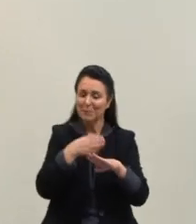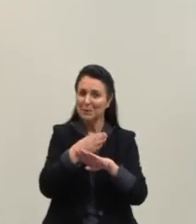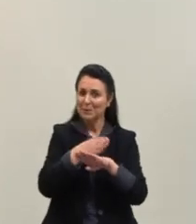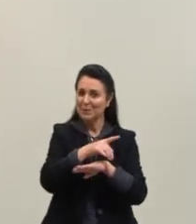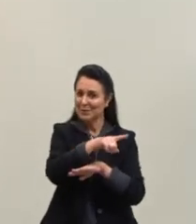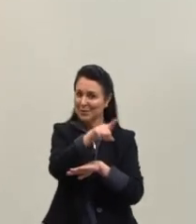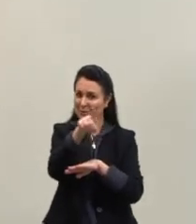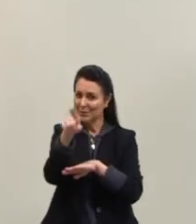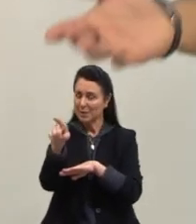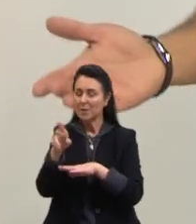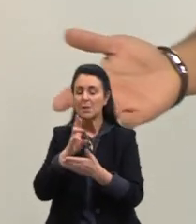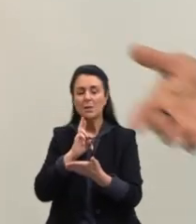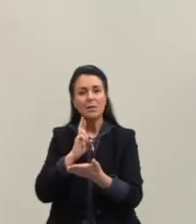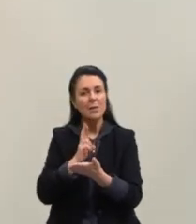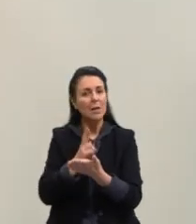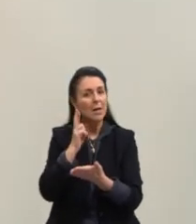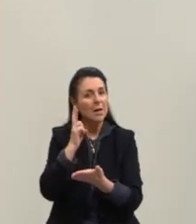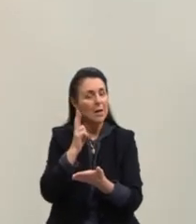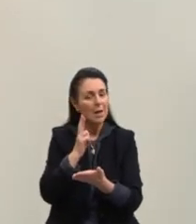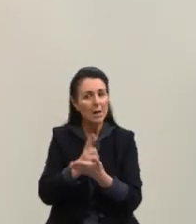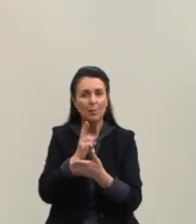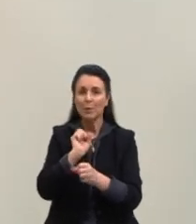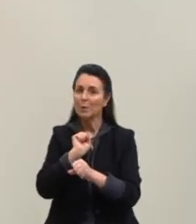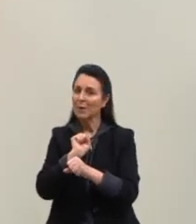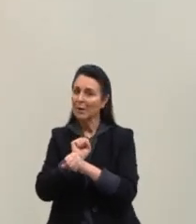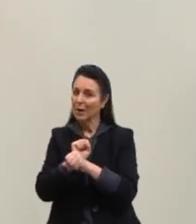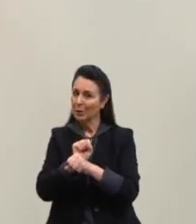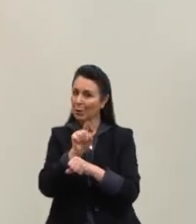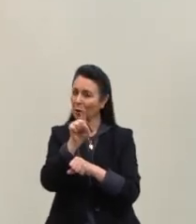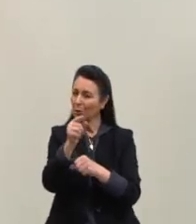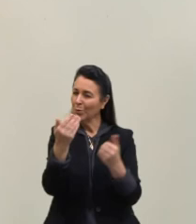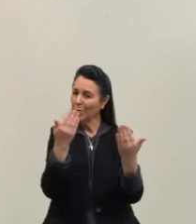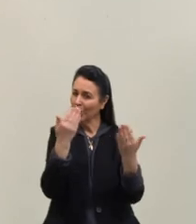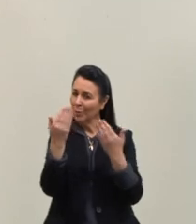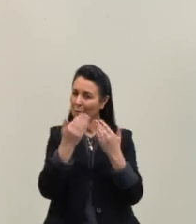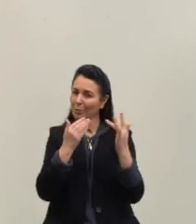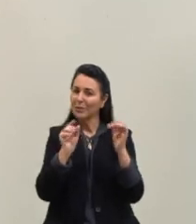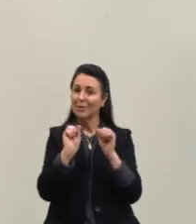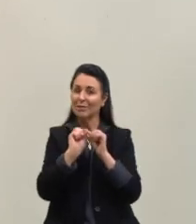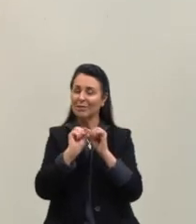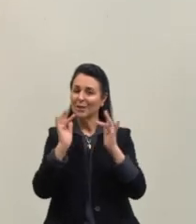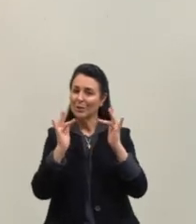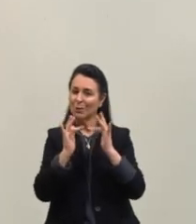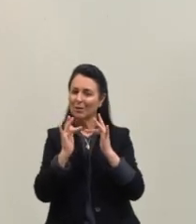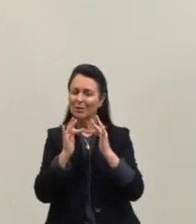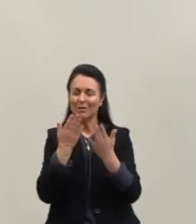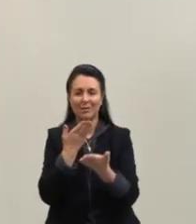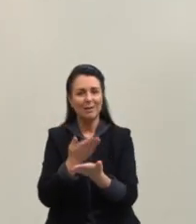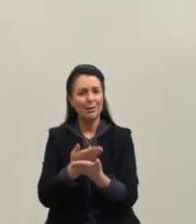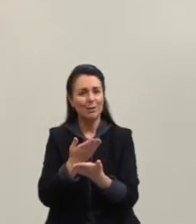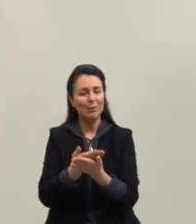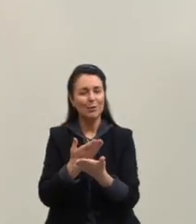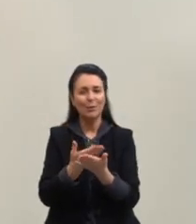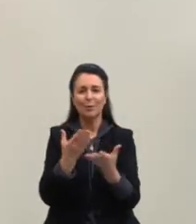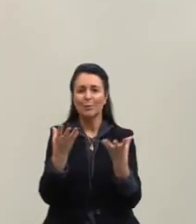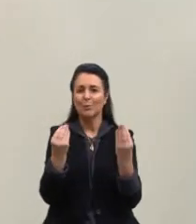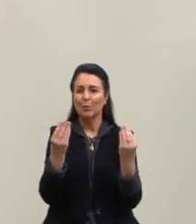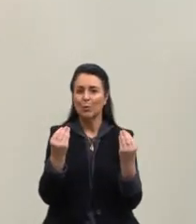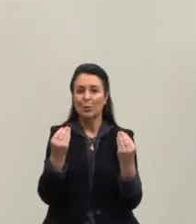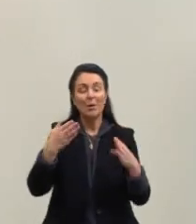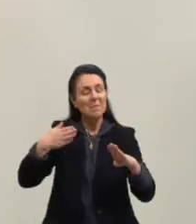Estou sempre aí à disposição para qualquer dúvida. E não se esqueçam, estudem bastante e